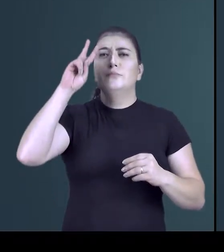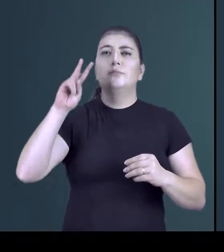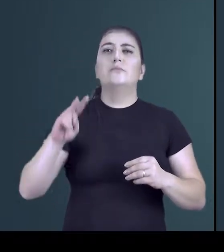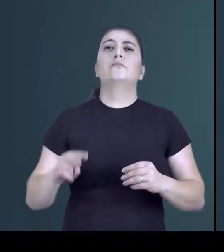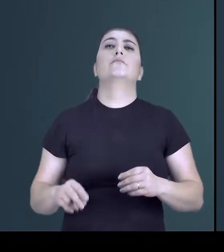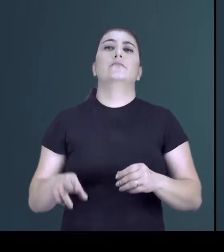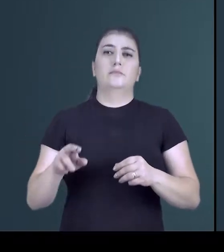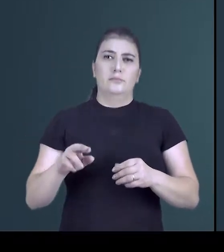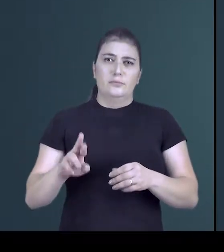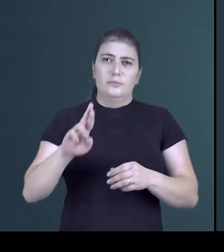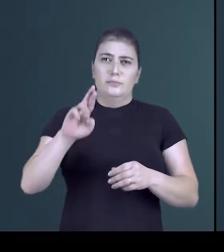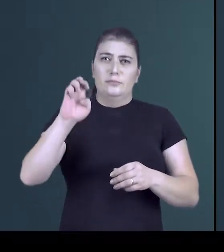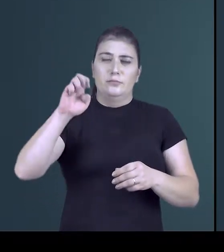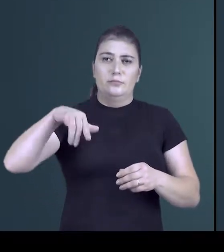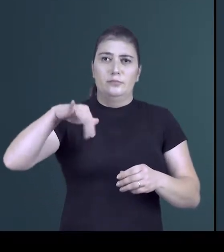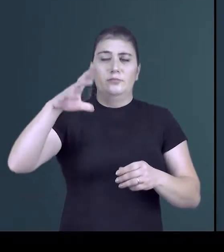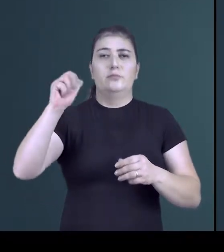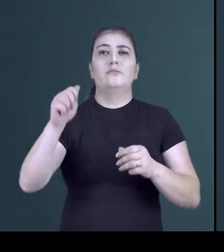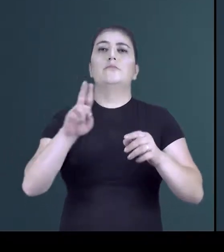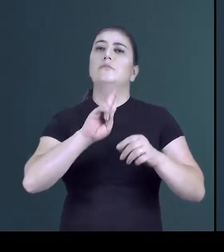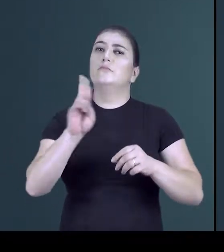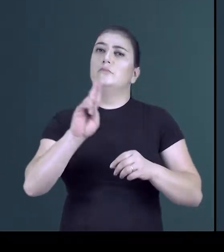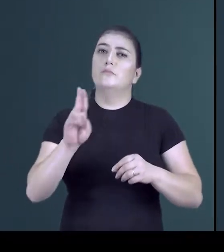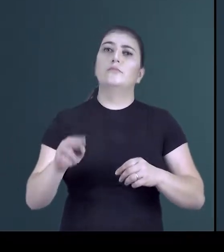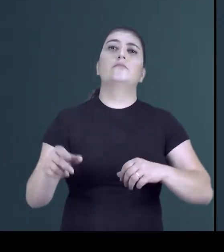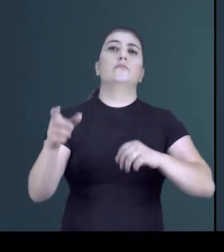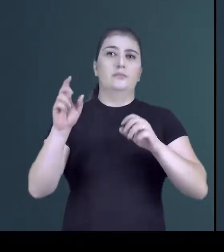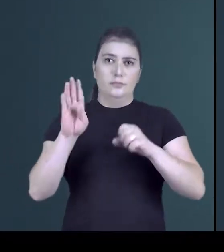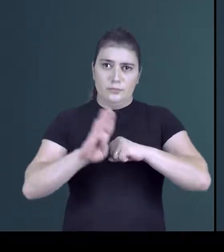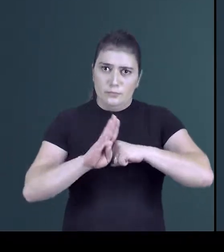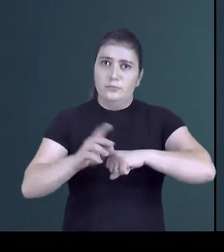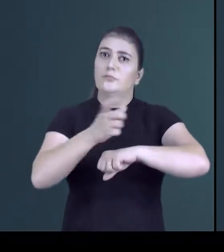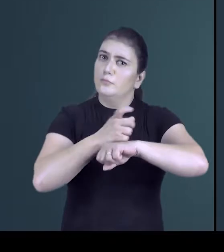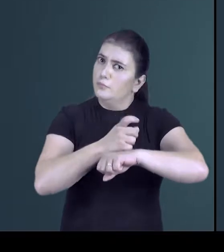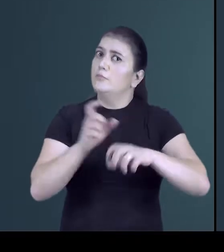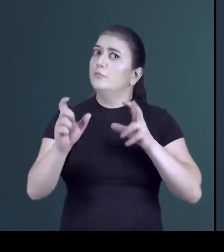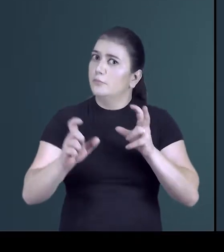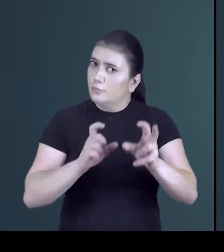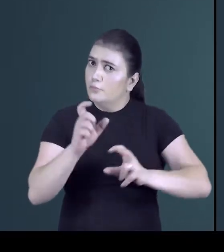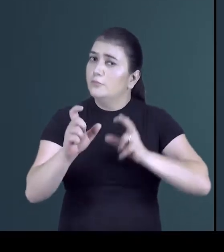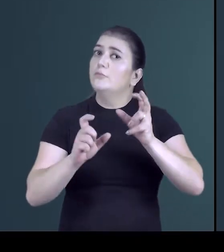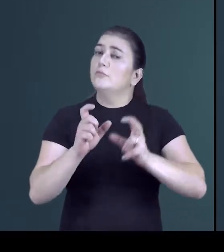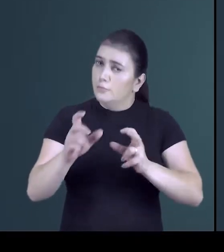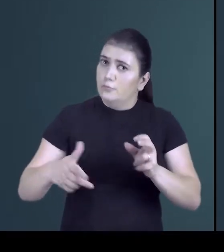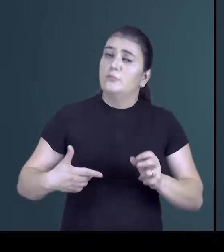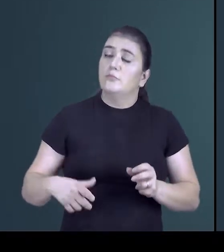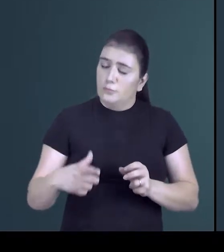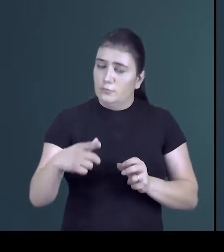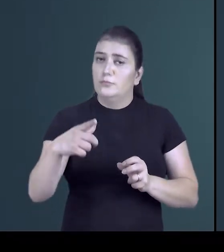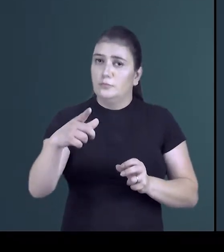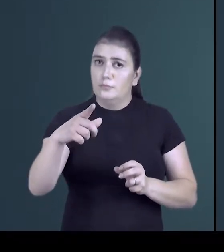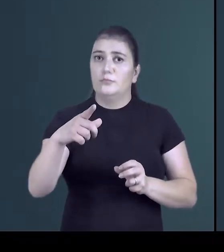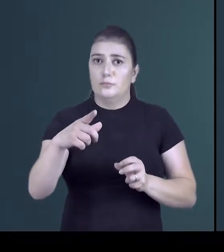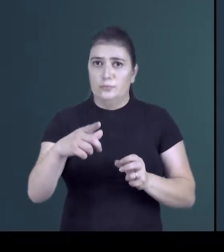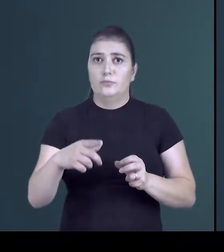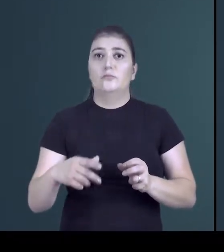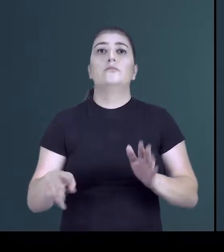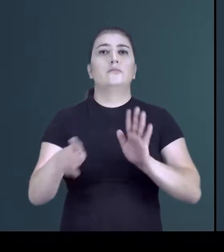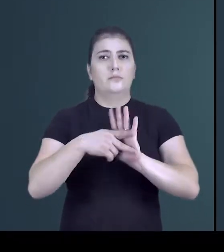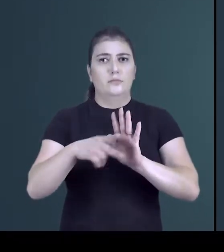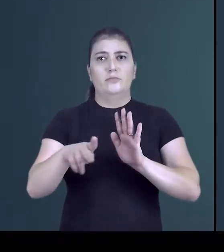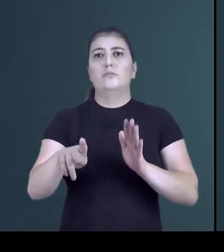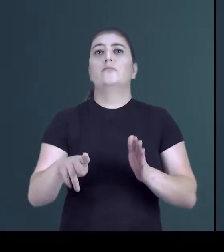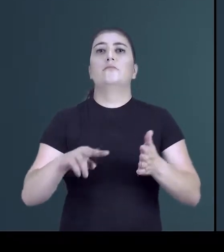na regência nominal, substantivos, adjetivos e advérbios continuam funcionando na sua